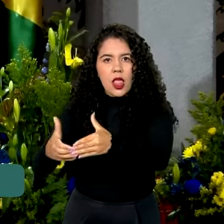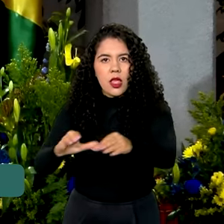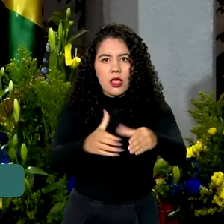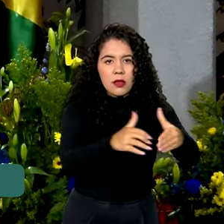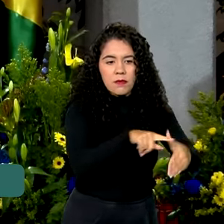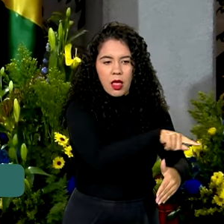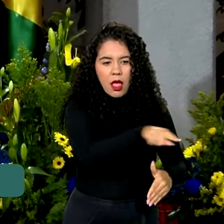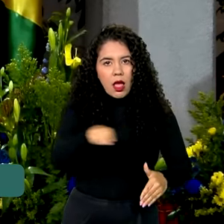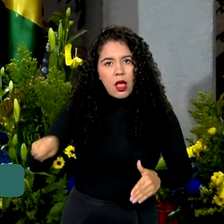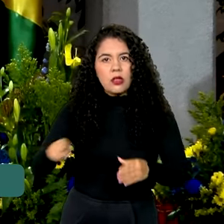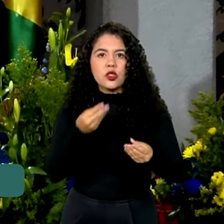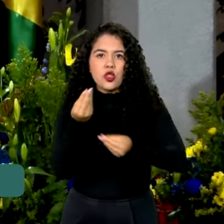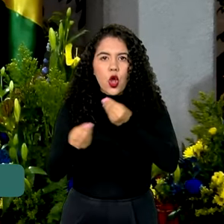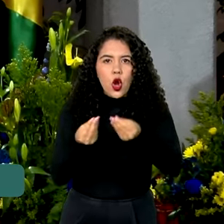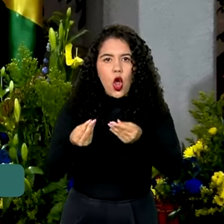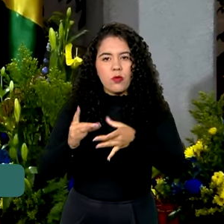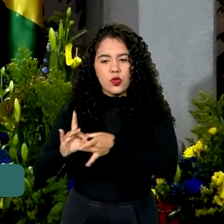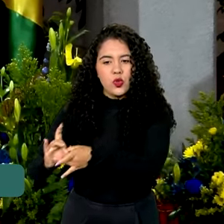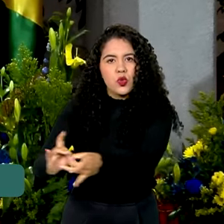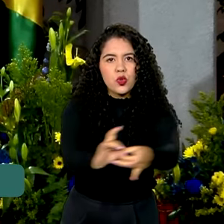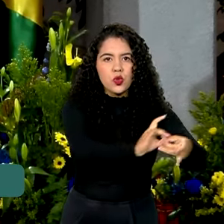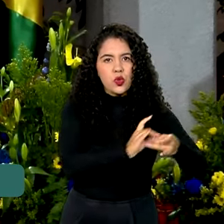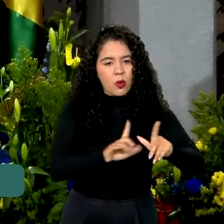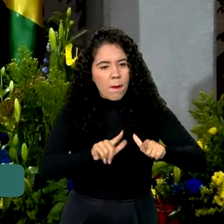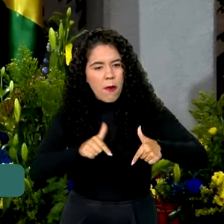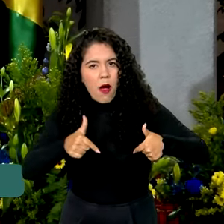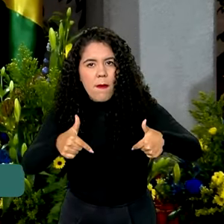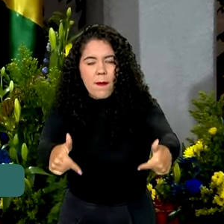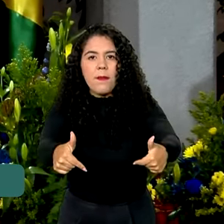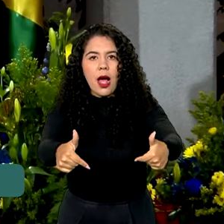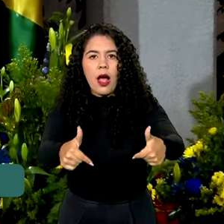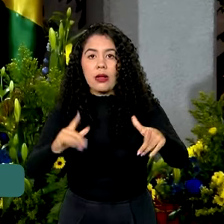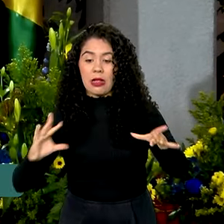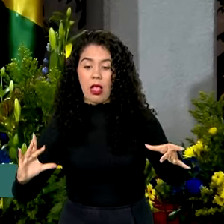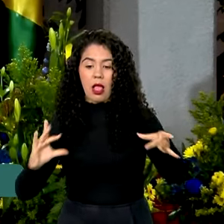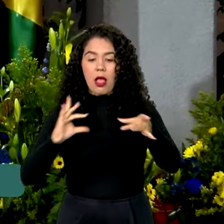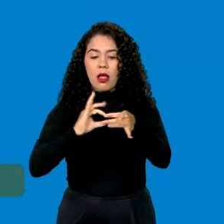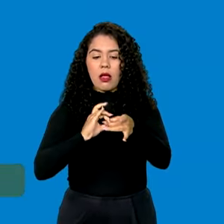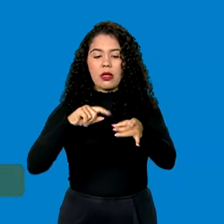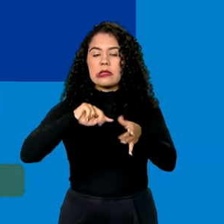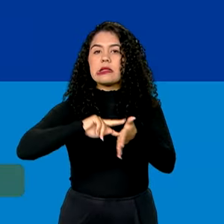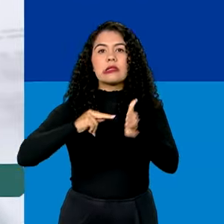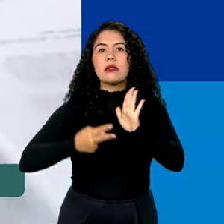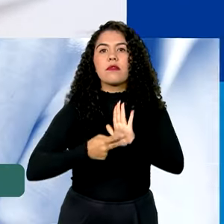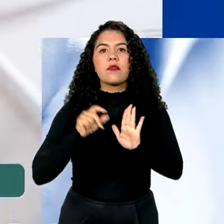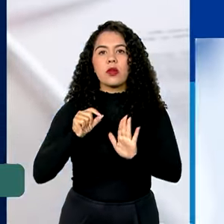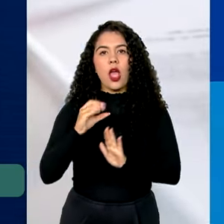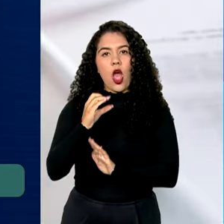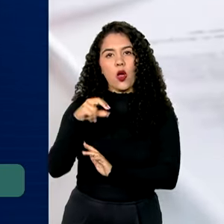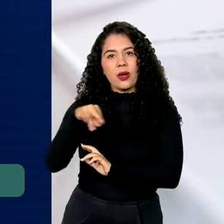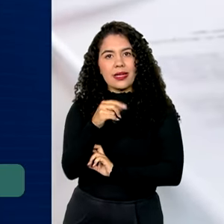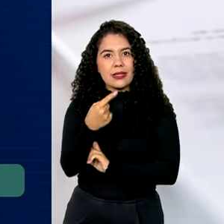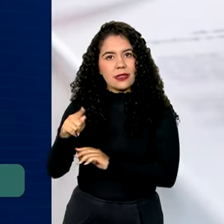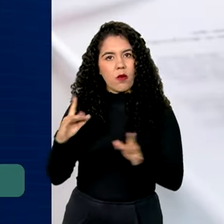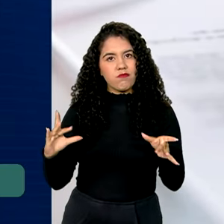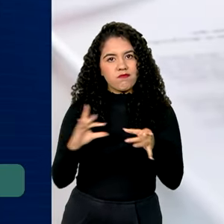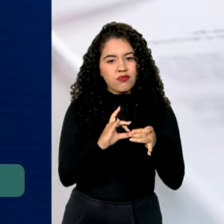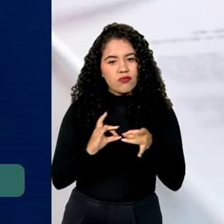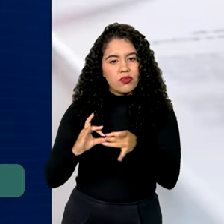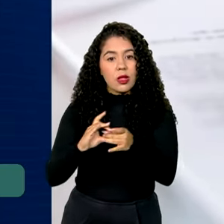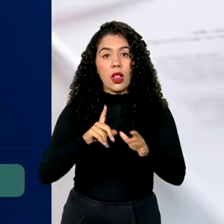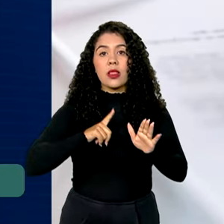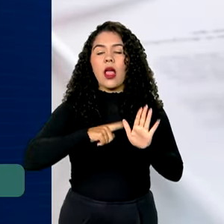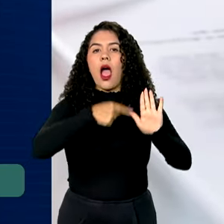e operações conjuntas. Integração significa conexão. Dentre os acordos assinados